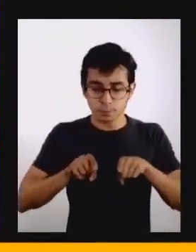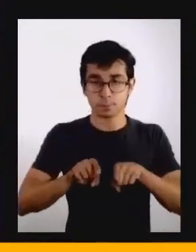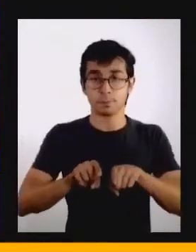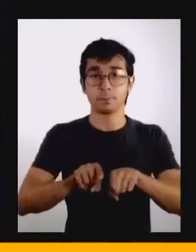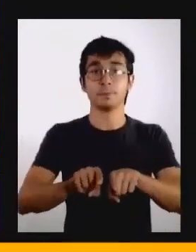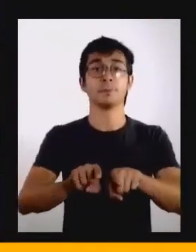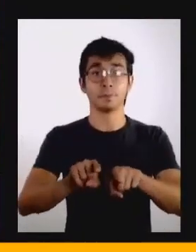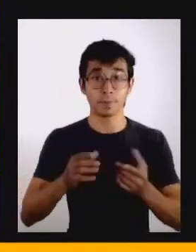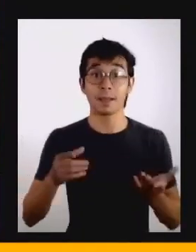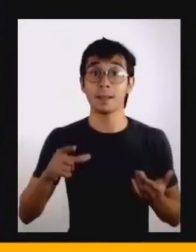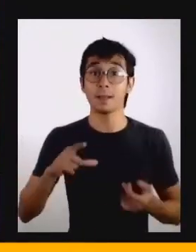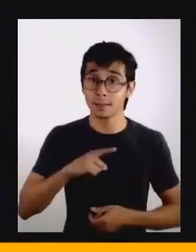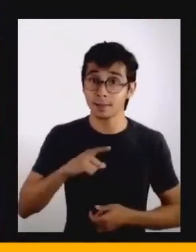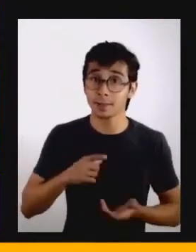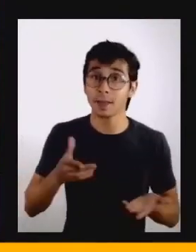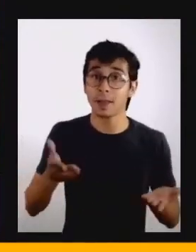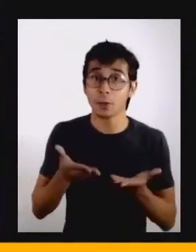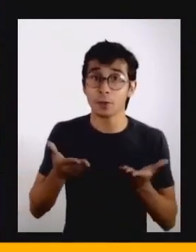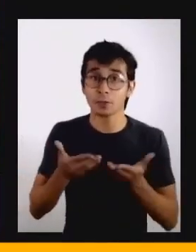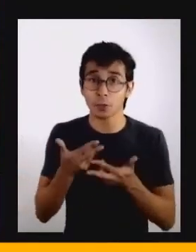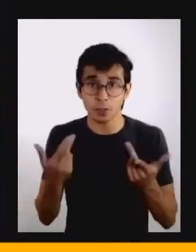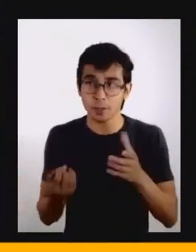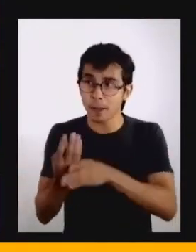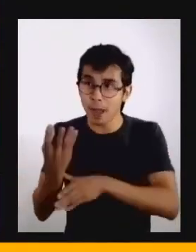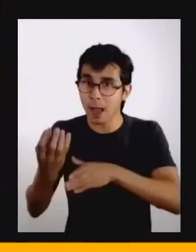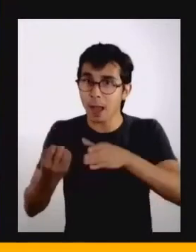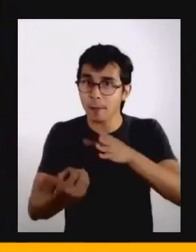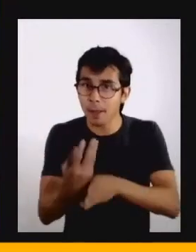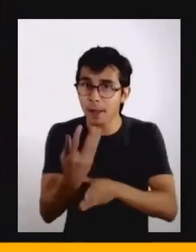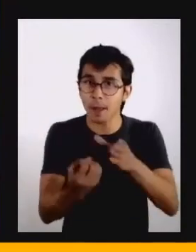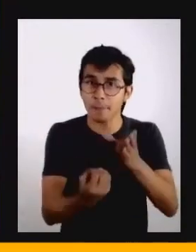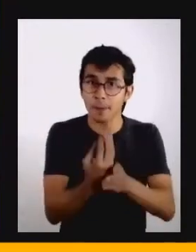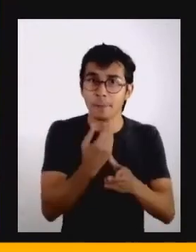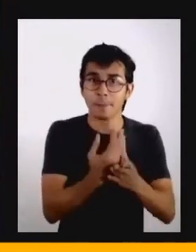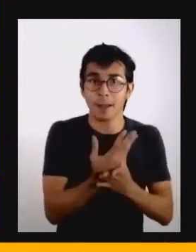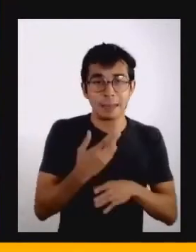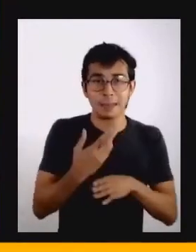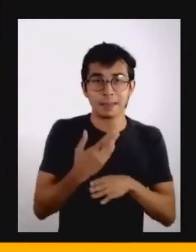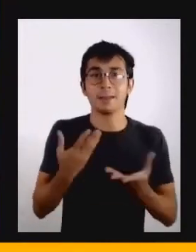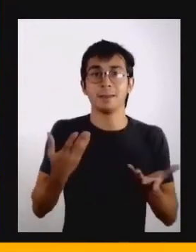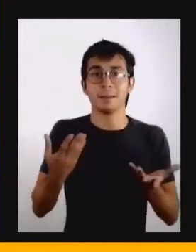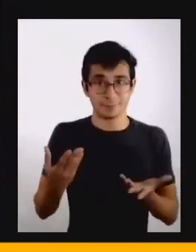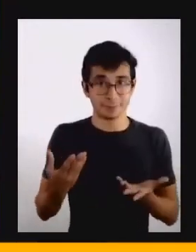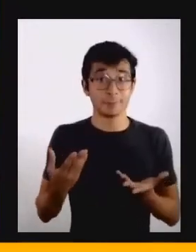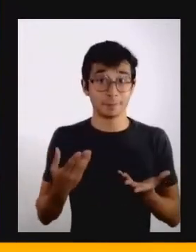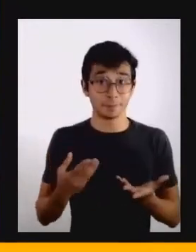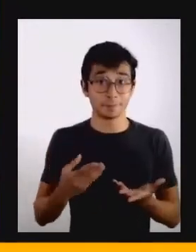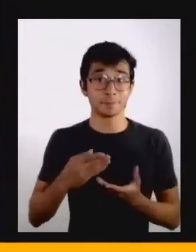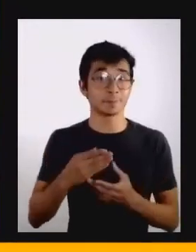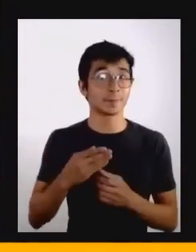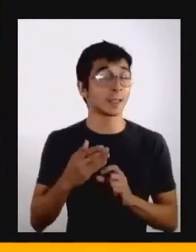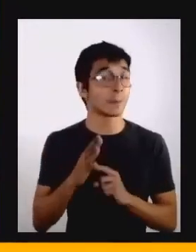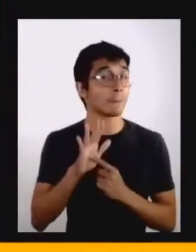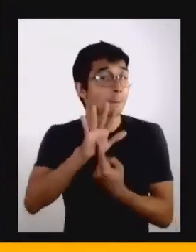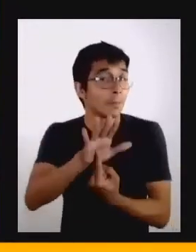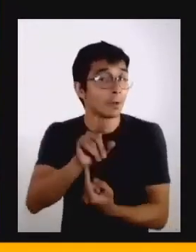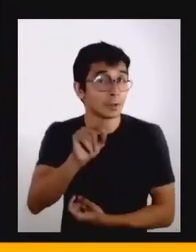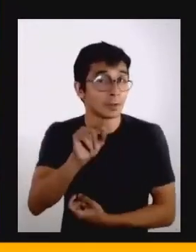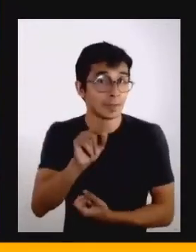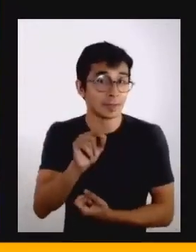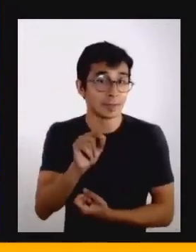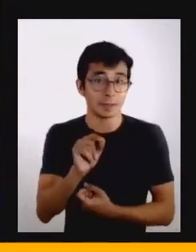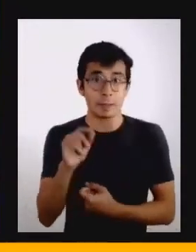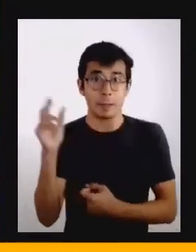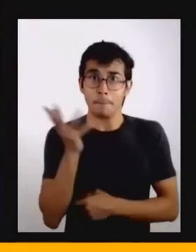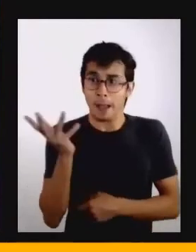surgindo nesse tempo imprevisto, que eu não vou entrar aqui por conta do nosso tempo, mas que todas elas apontam que a gente está no fim dessa narrativa